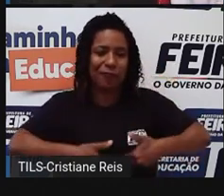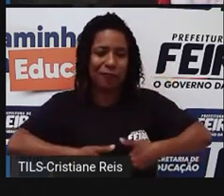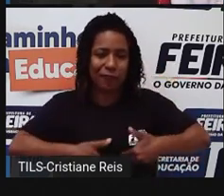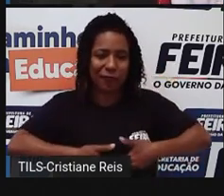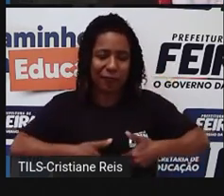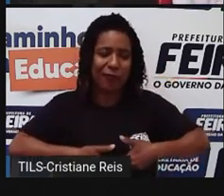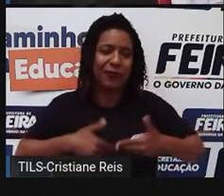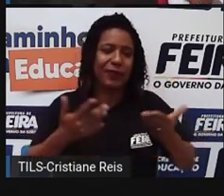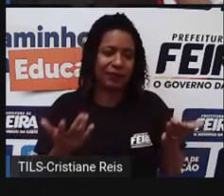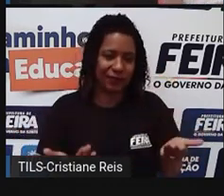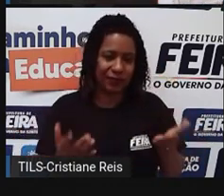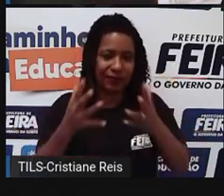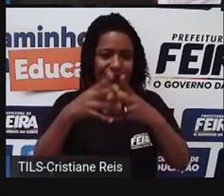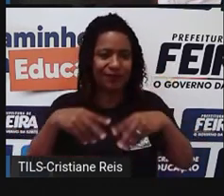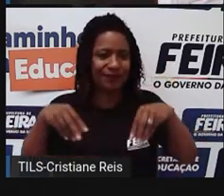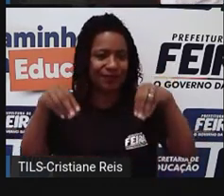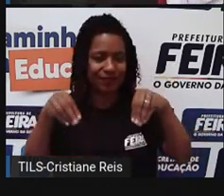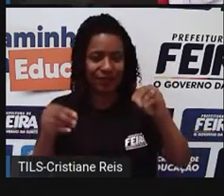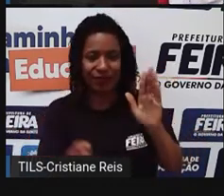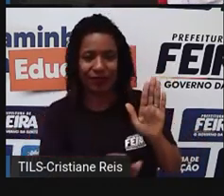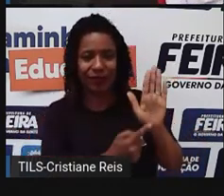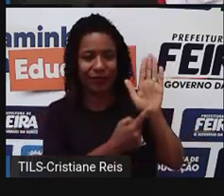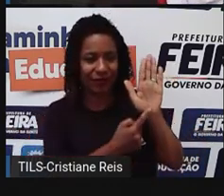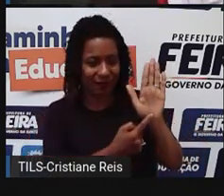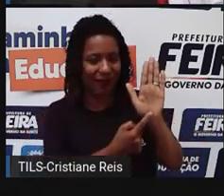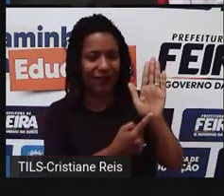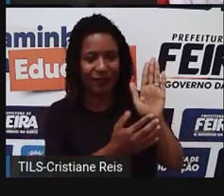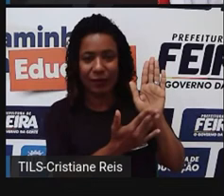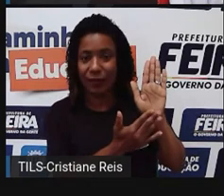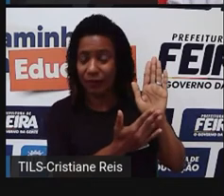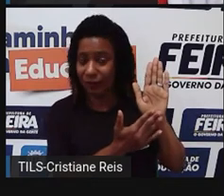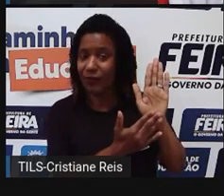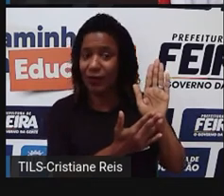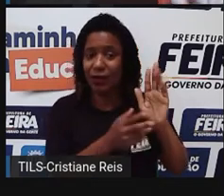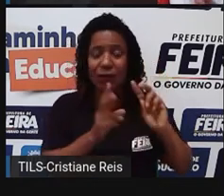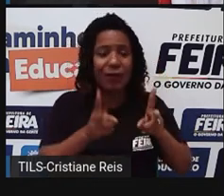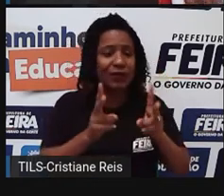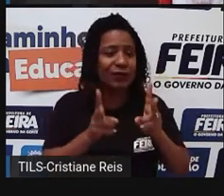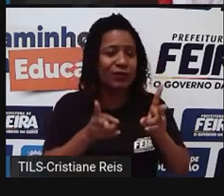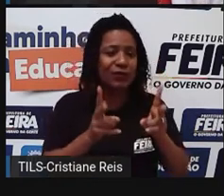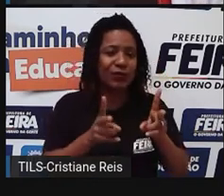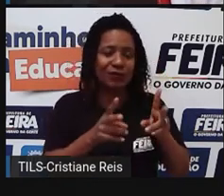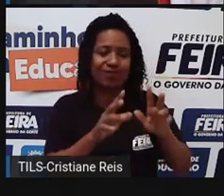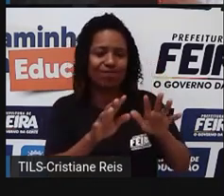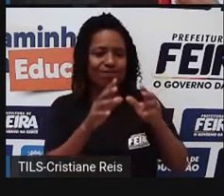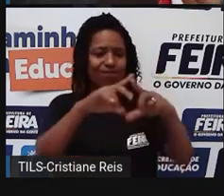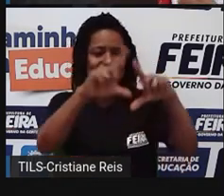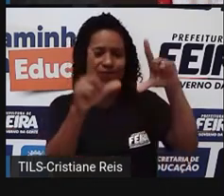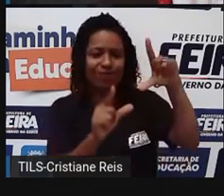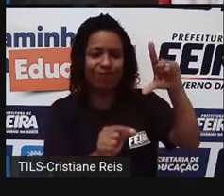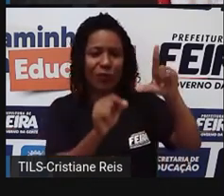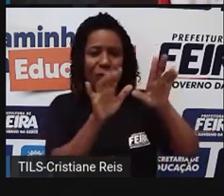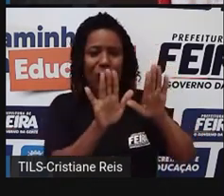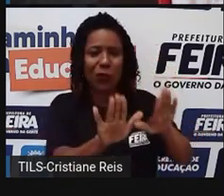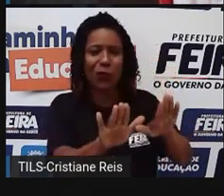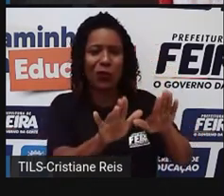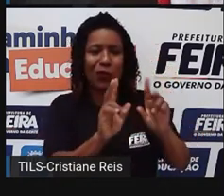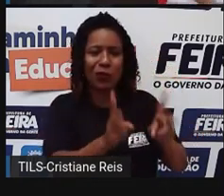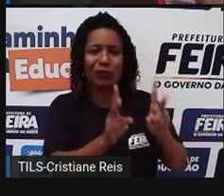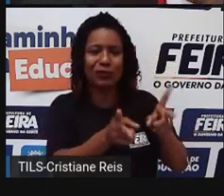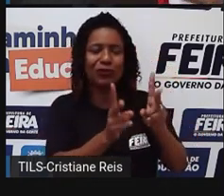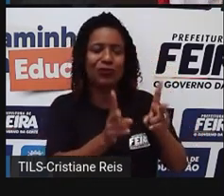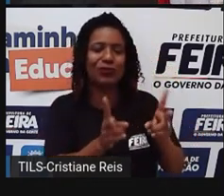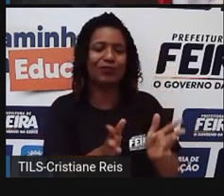geopolítico mantém eles ali daquele jeito, porque é estrategicamente interessante, né,